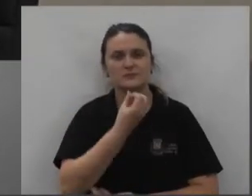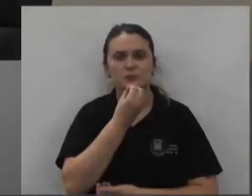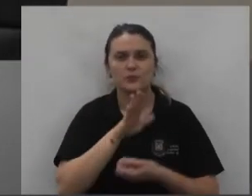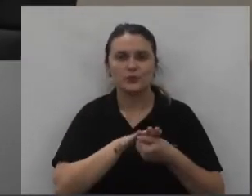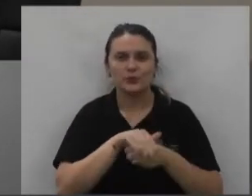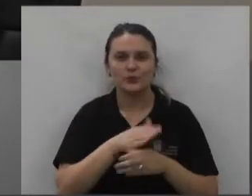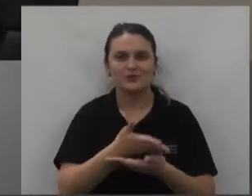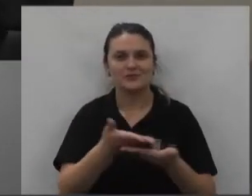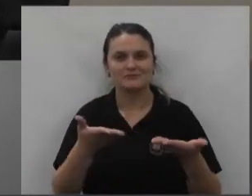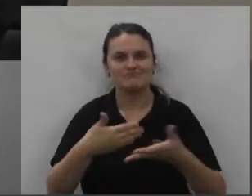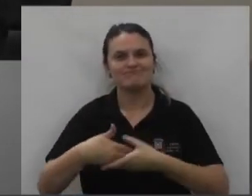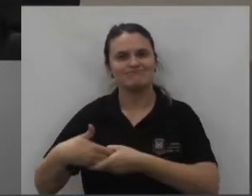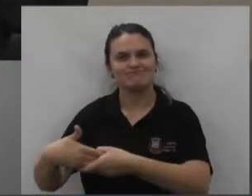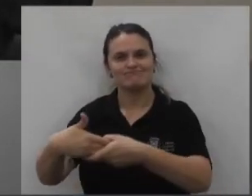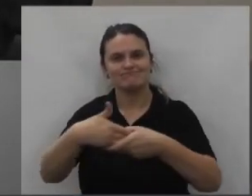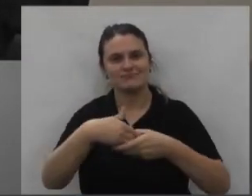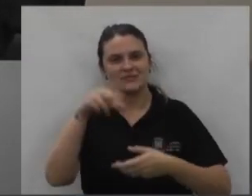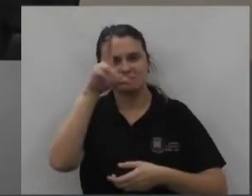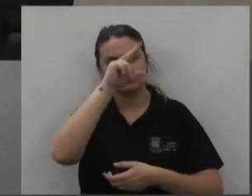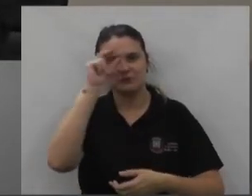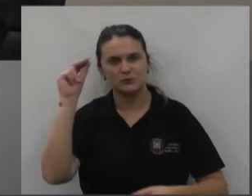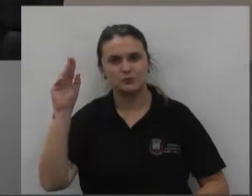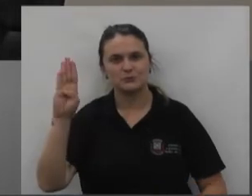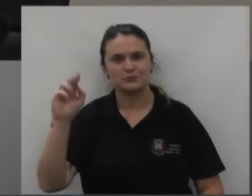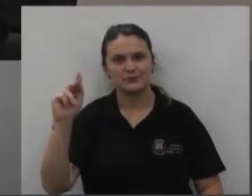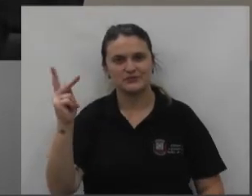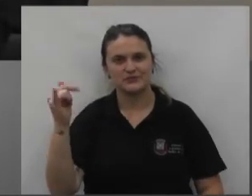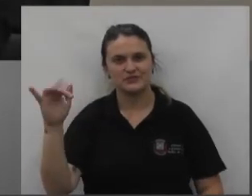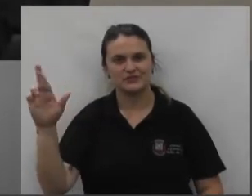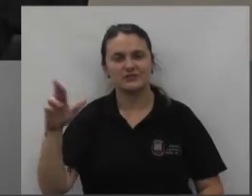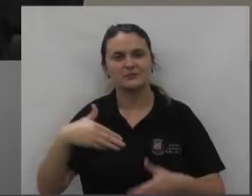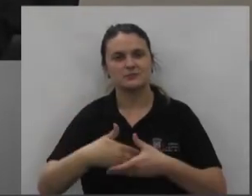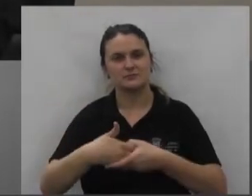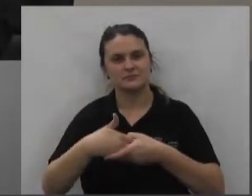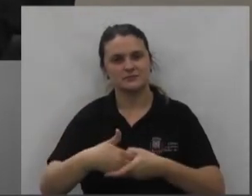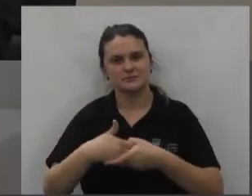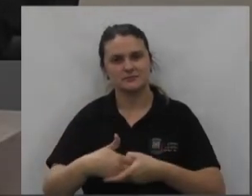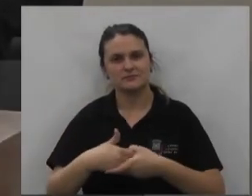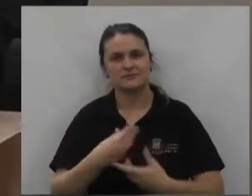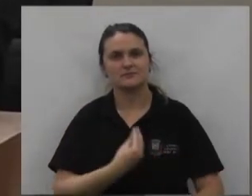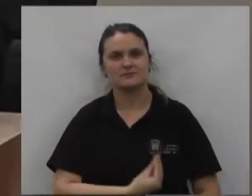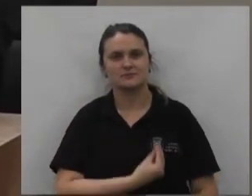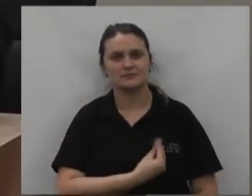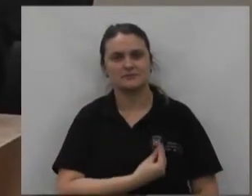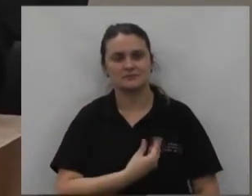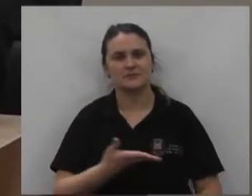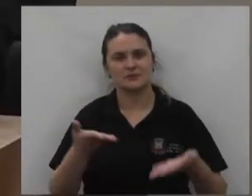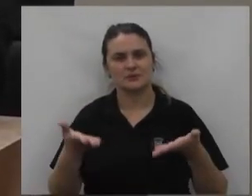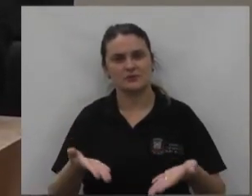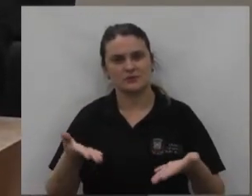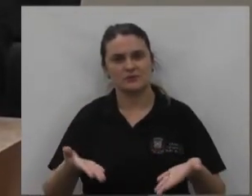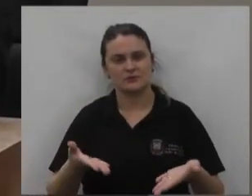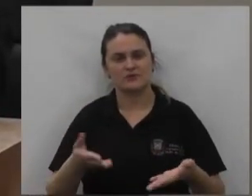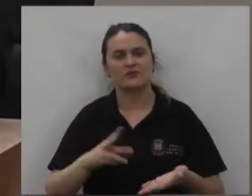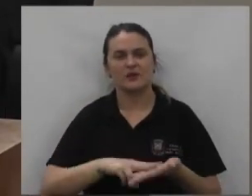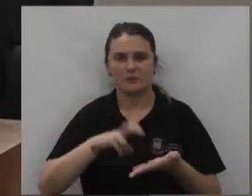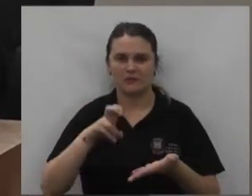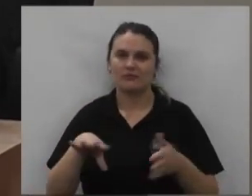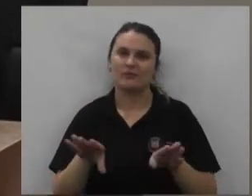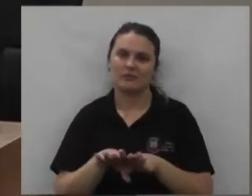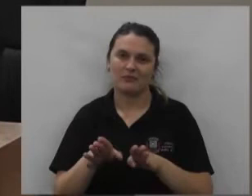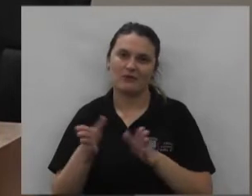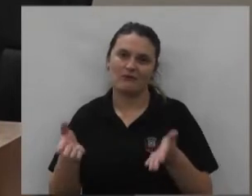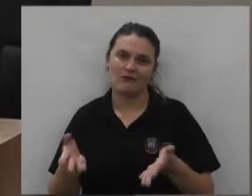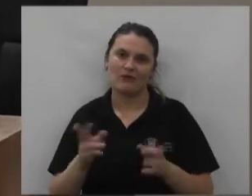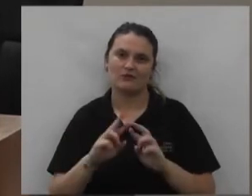a todos cumprimentando o prefeito Bachir e parabenizando pela presença hoje aqui pela manhã já e